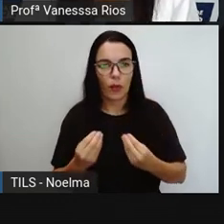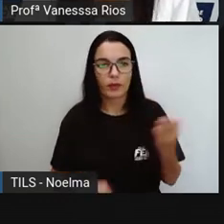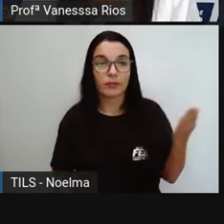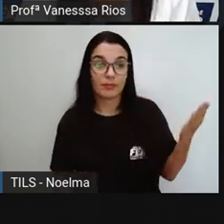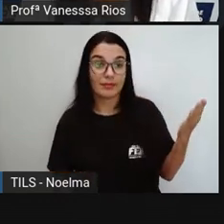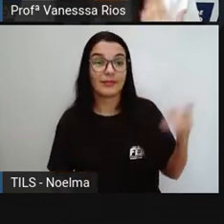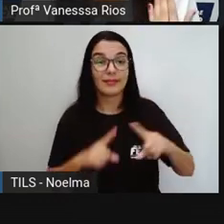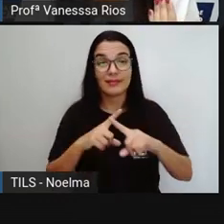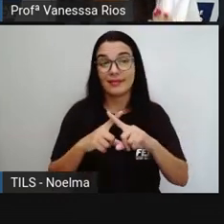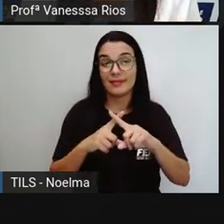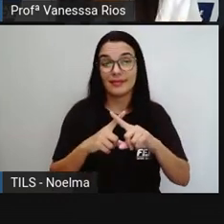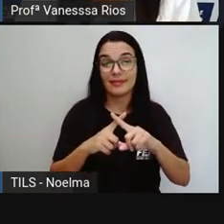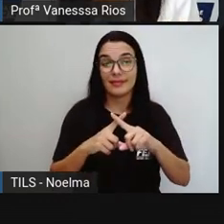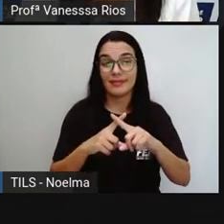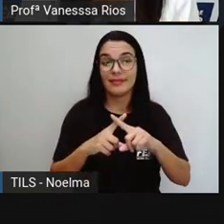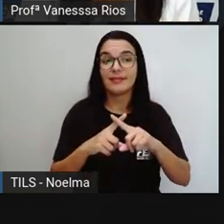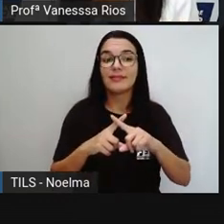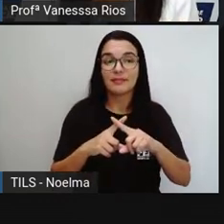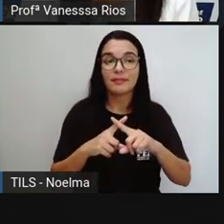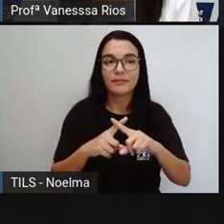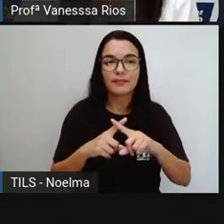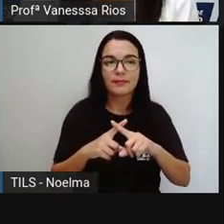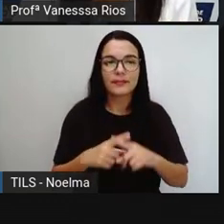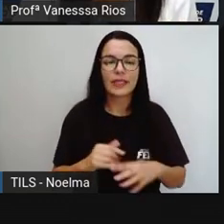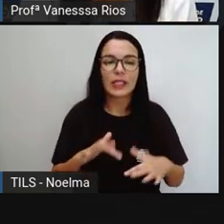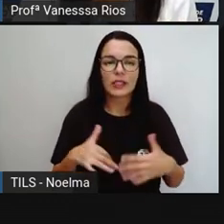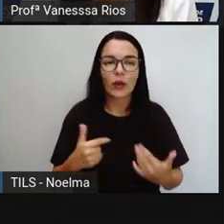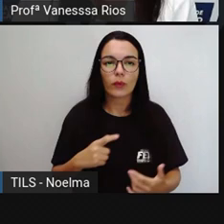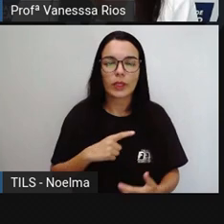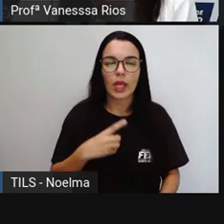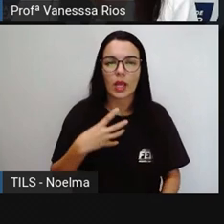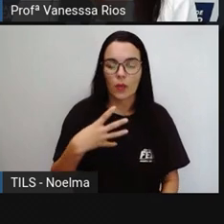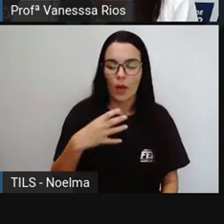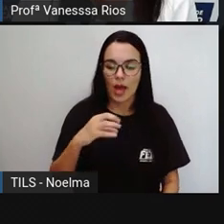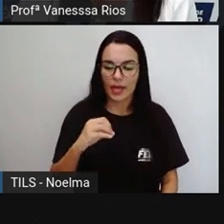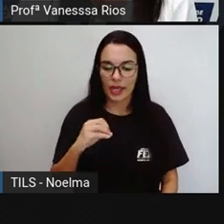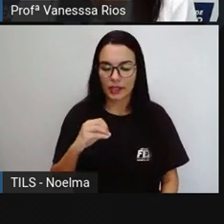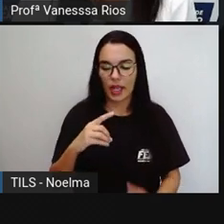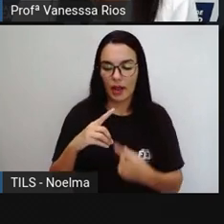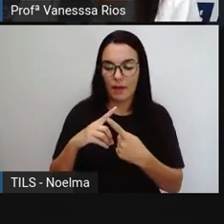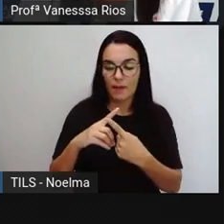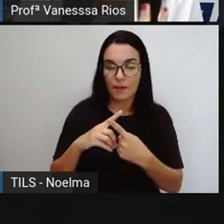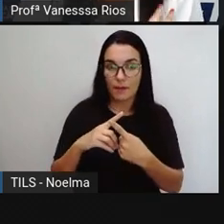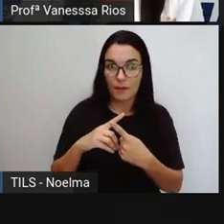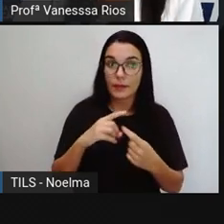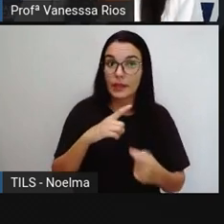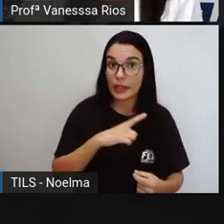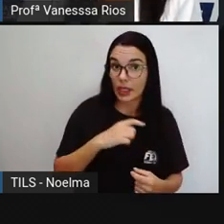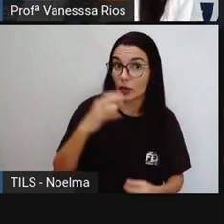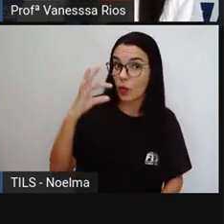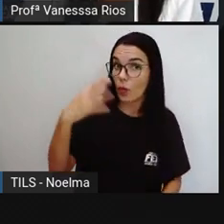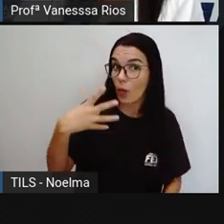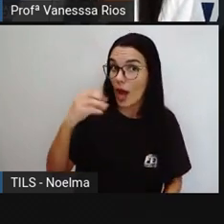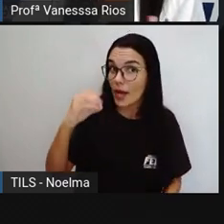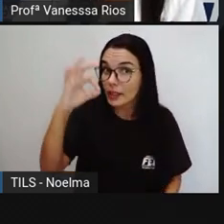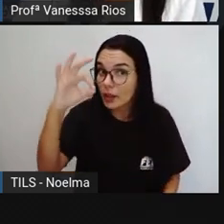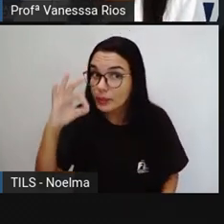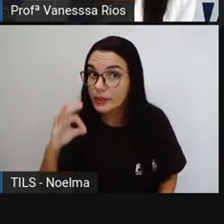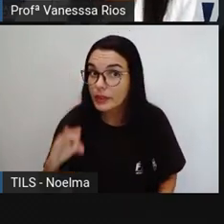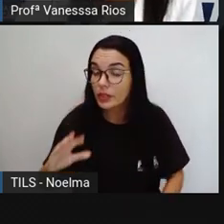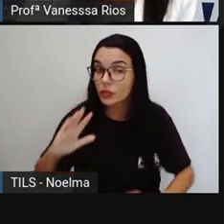Fazendo uma multiplicação Então eu vou multiplicar 40 que é o valor de porcento de